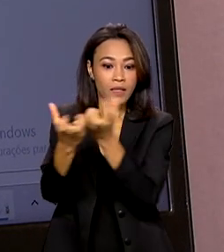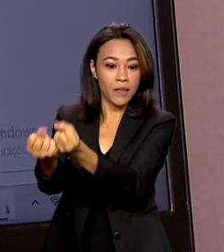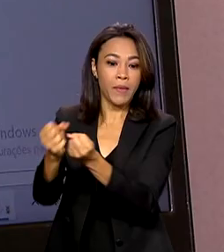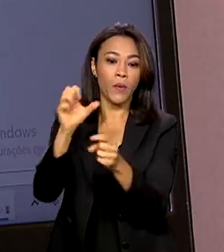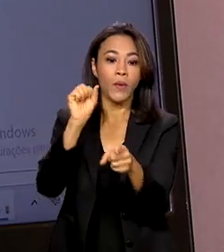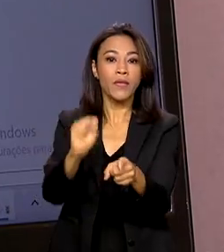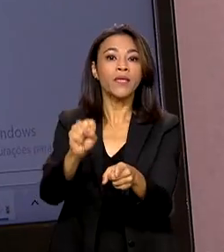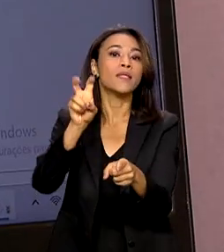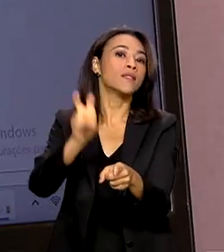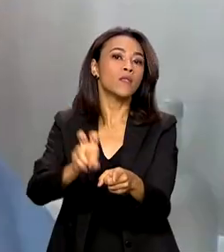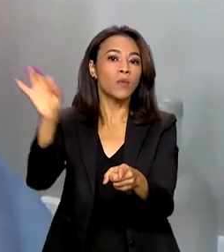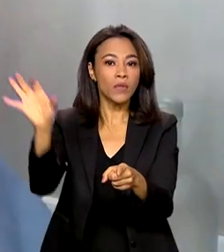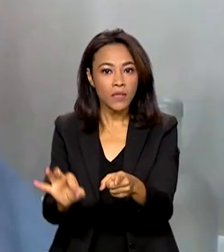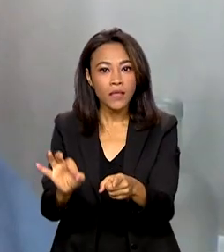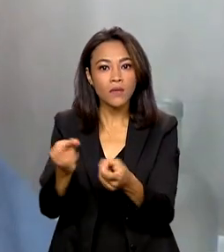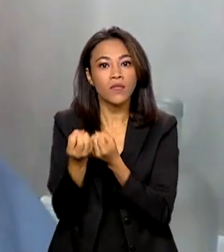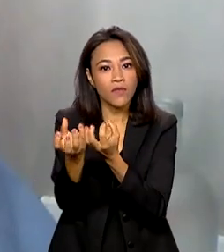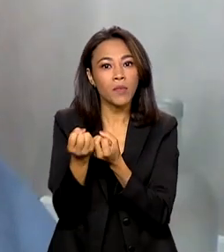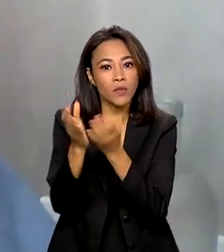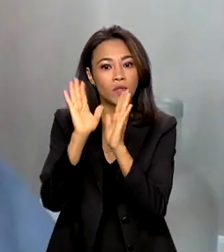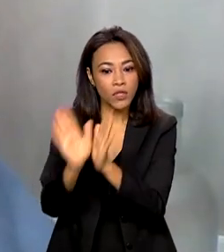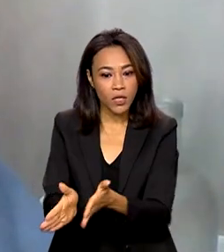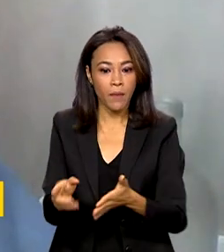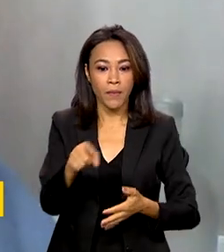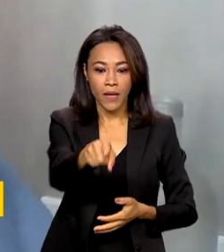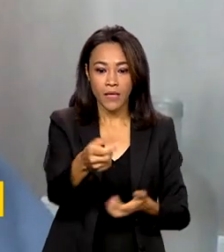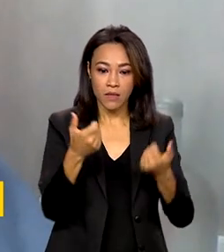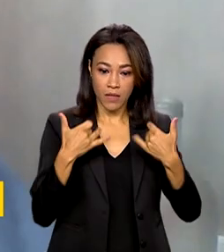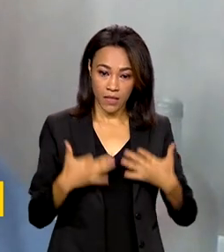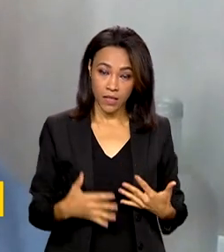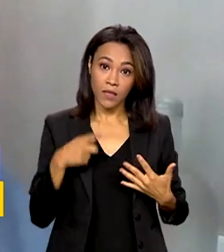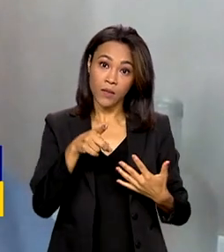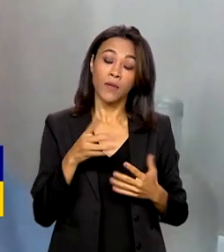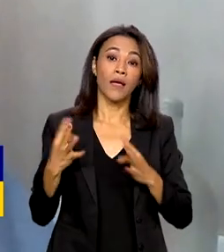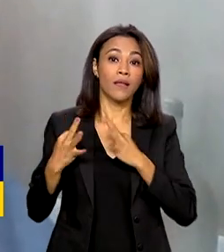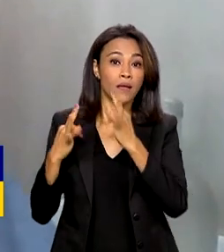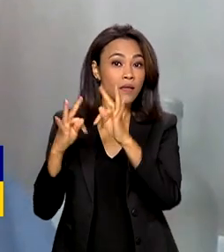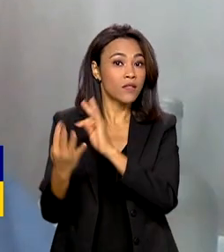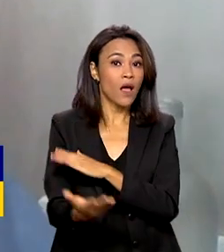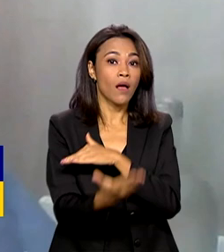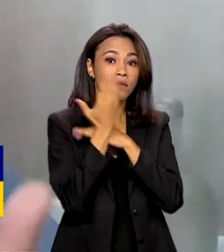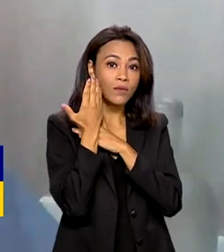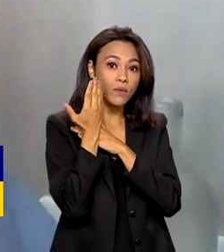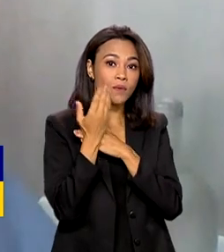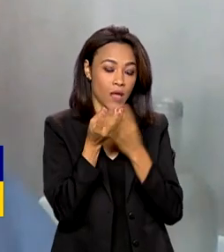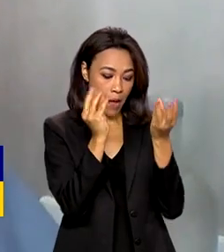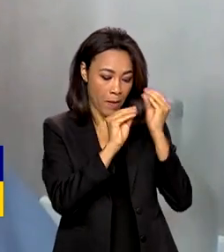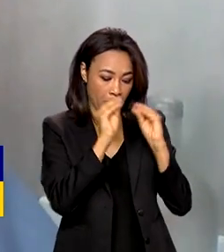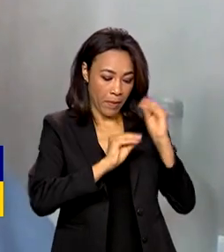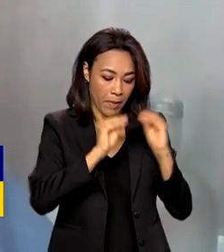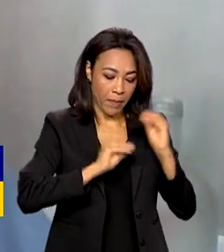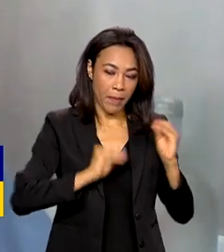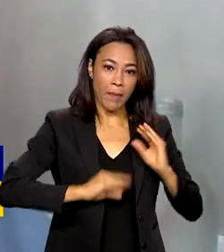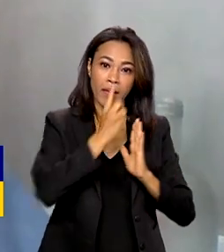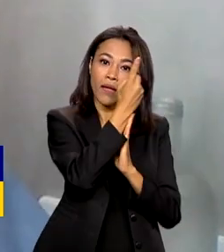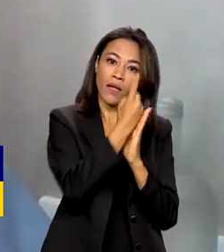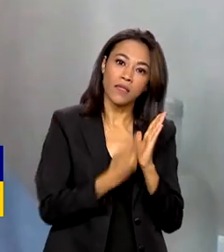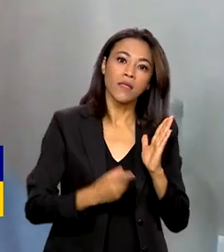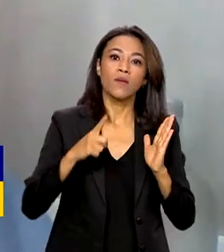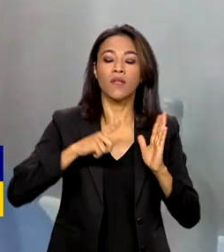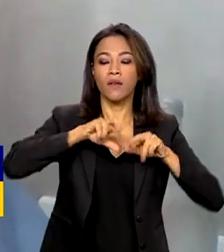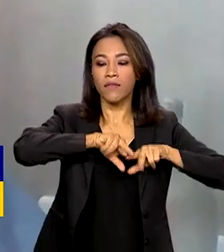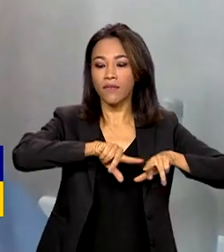dados já preenchidos. Ajuda bastante as pessoas no preenchimento da sua declaração, porque ela já traz muitas informações